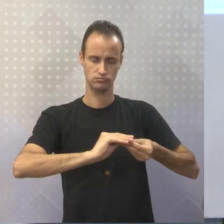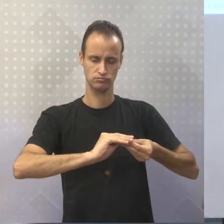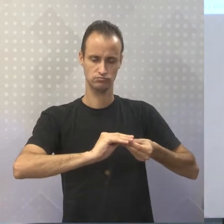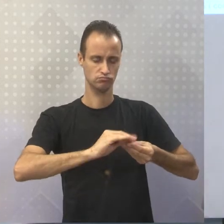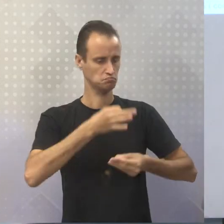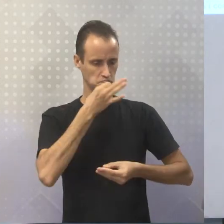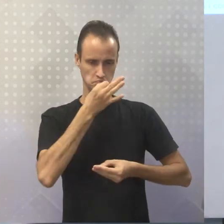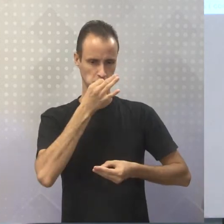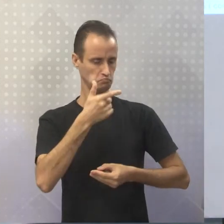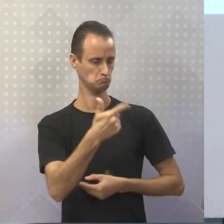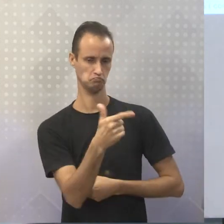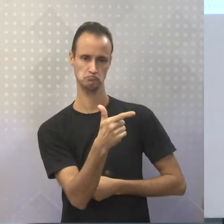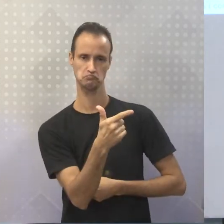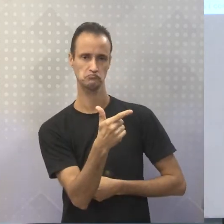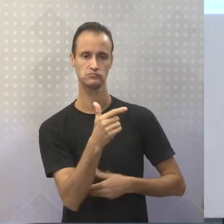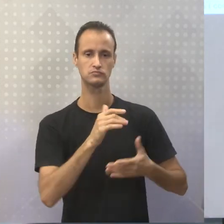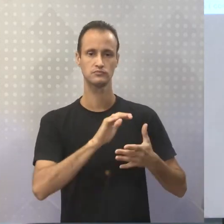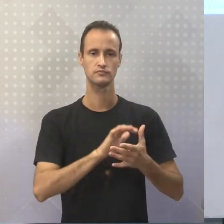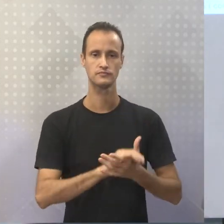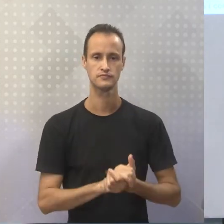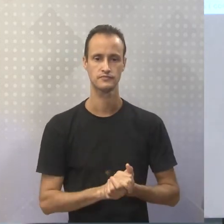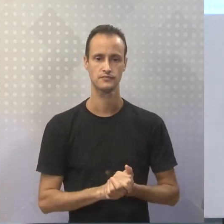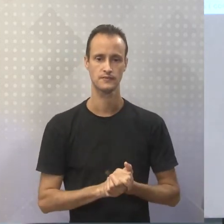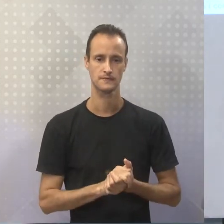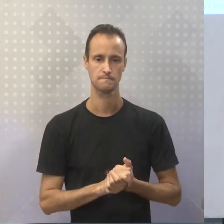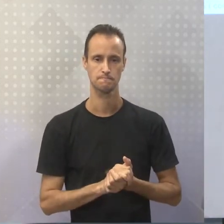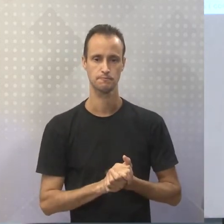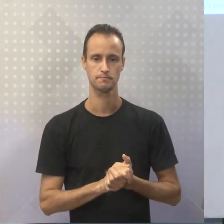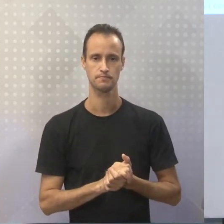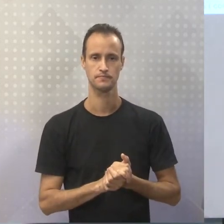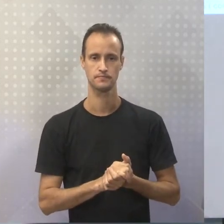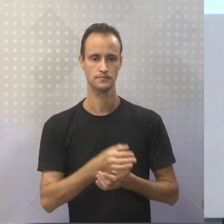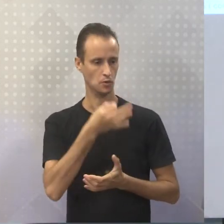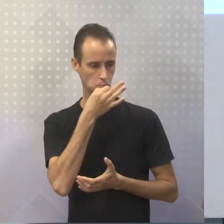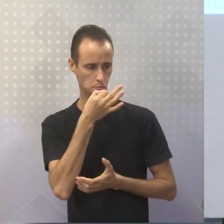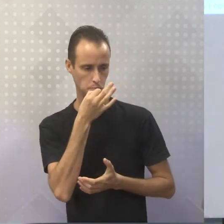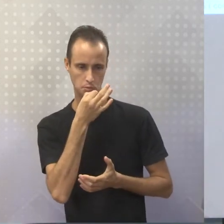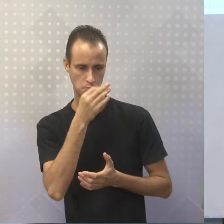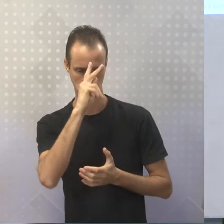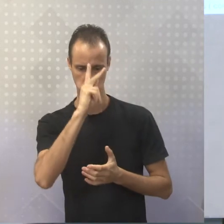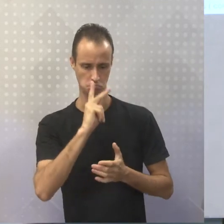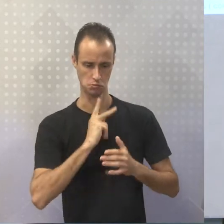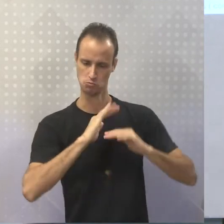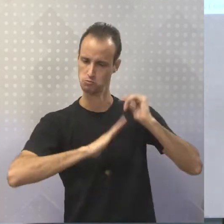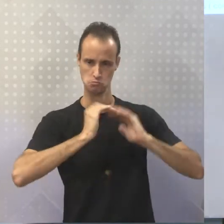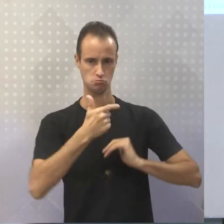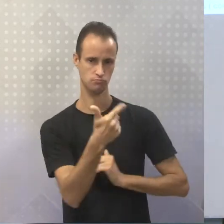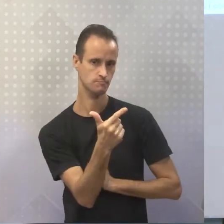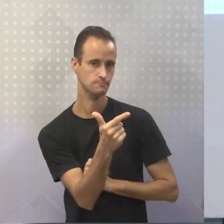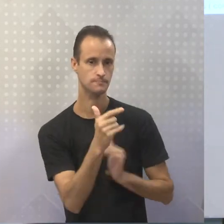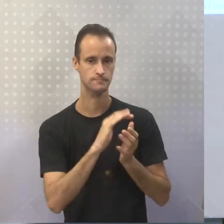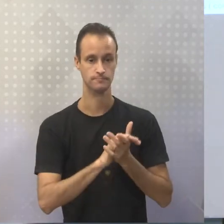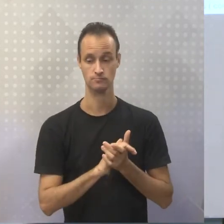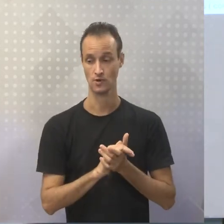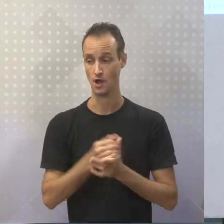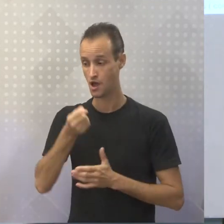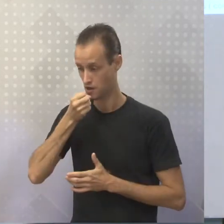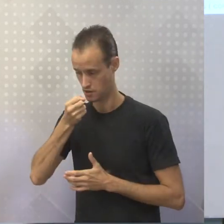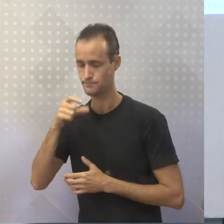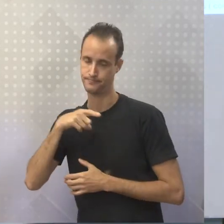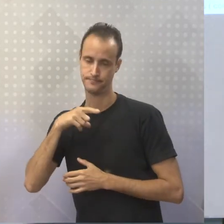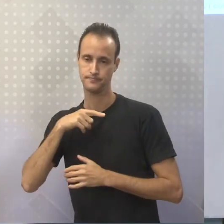imparcial. Ou seja, não tem a questão da opinião, tá? Diferentemente da